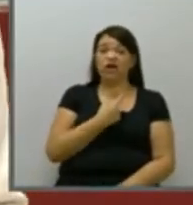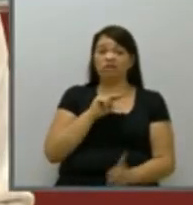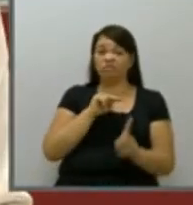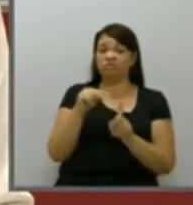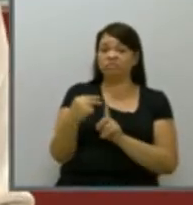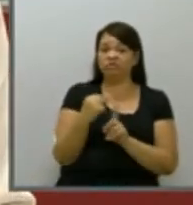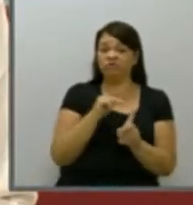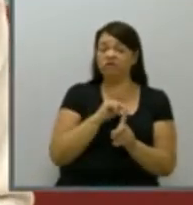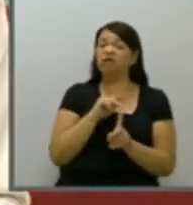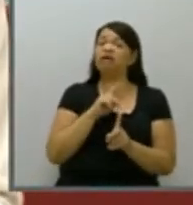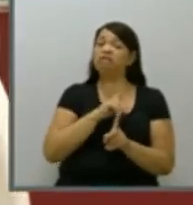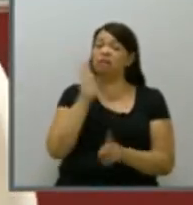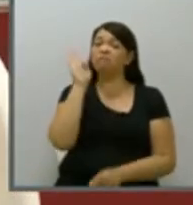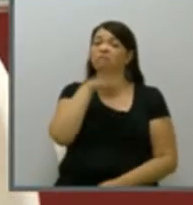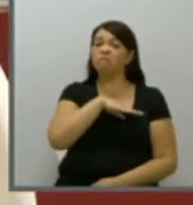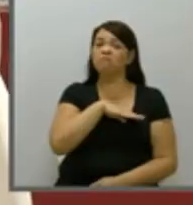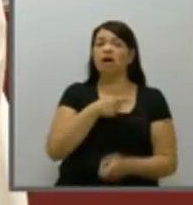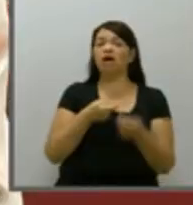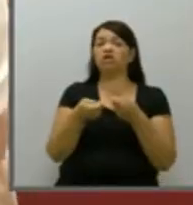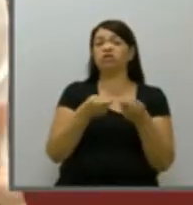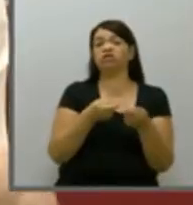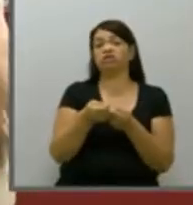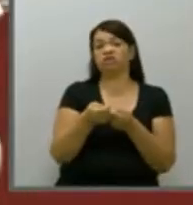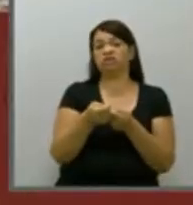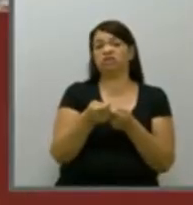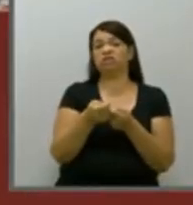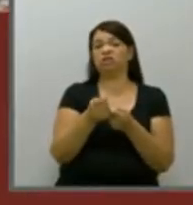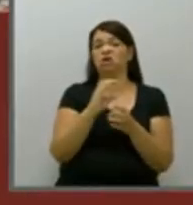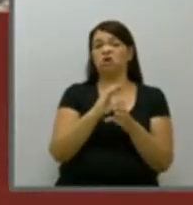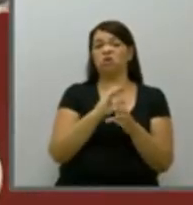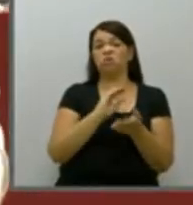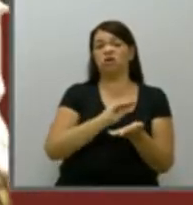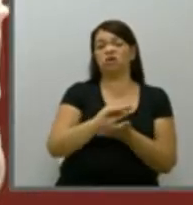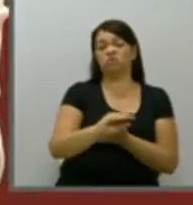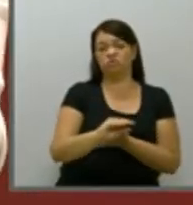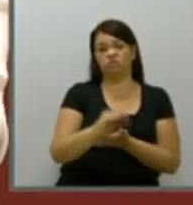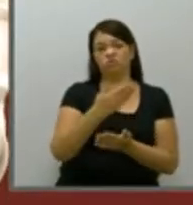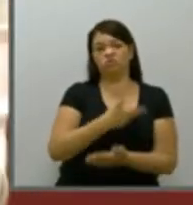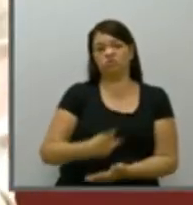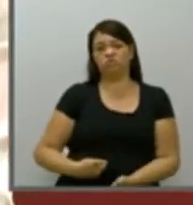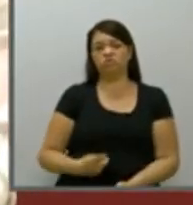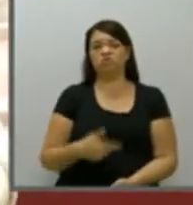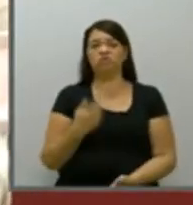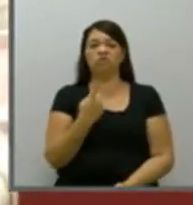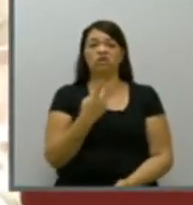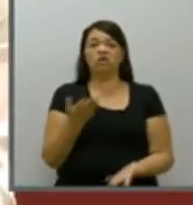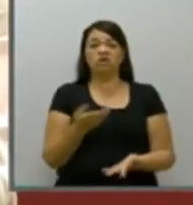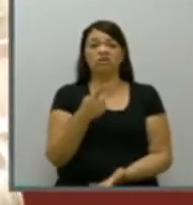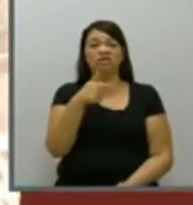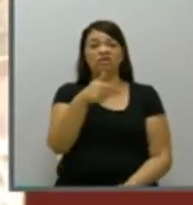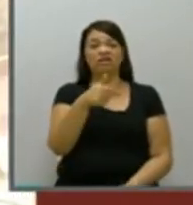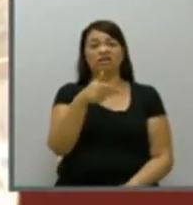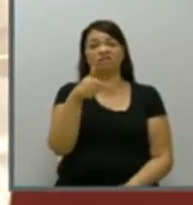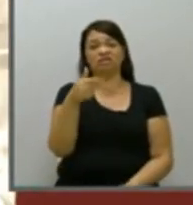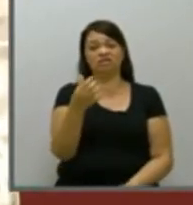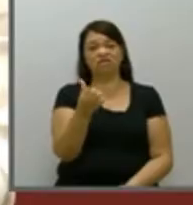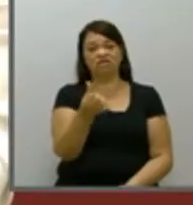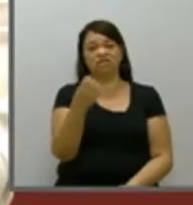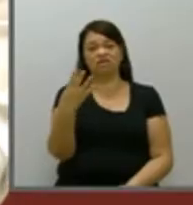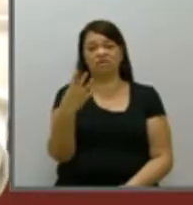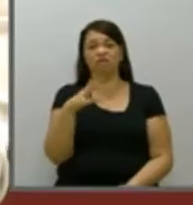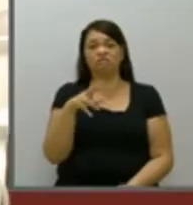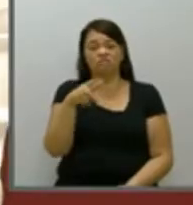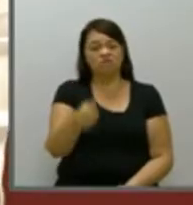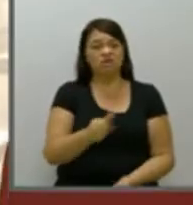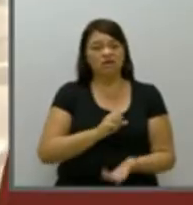recurso público. Uma prefeitura que arrecada tanto, só esse ano a previsão é de 774 milhões, que gasta